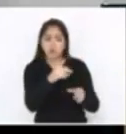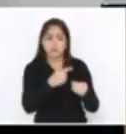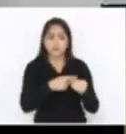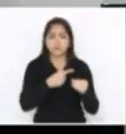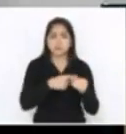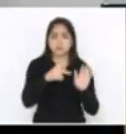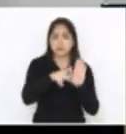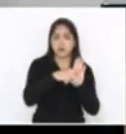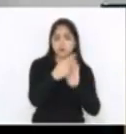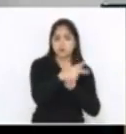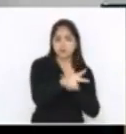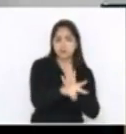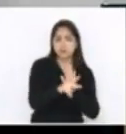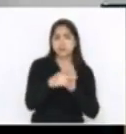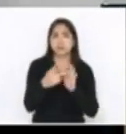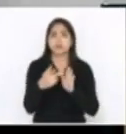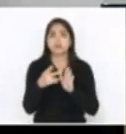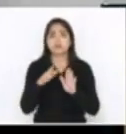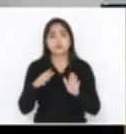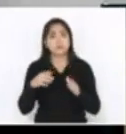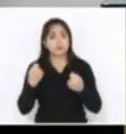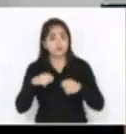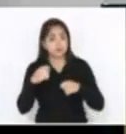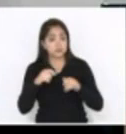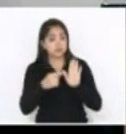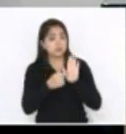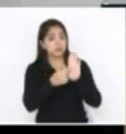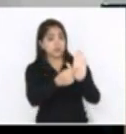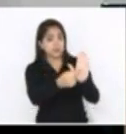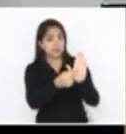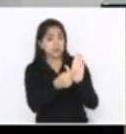prerrogativa, né? Eu tenho que fazer a indicação onde eu tive voto.